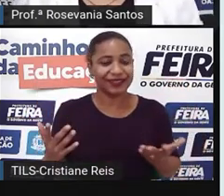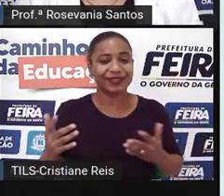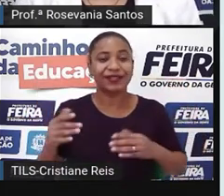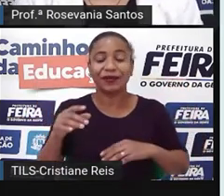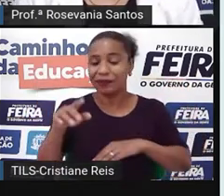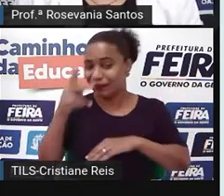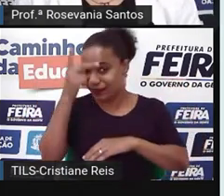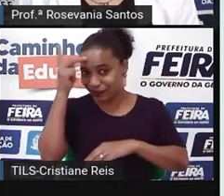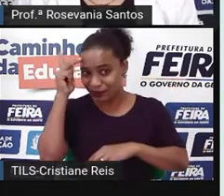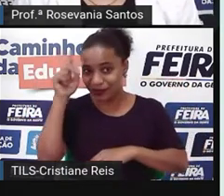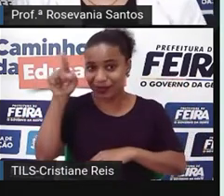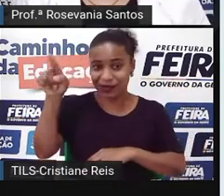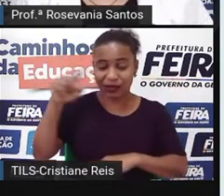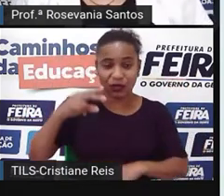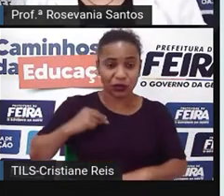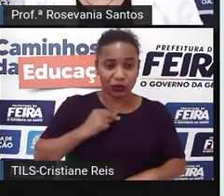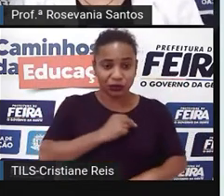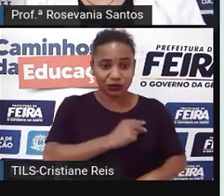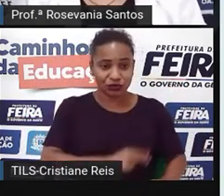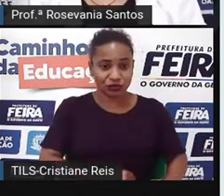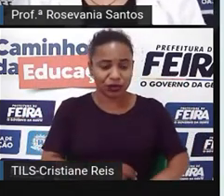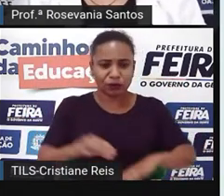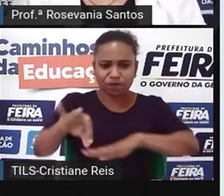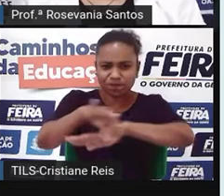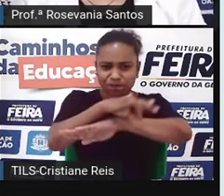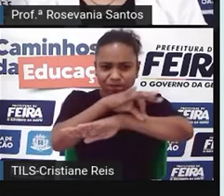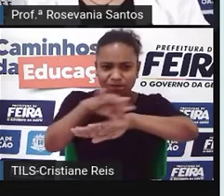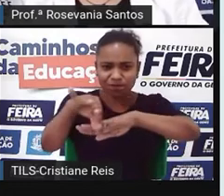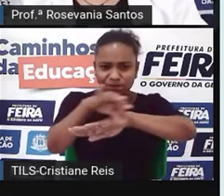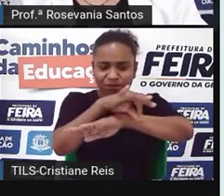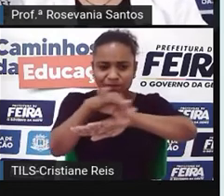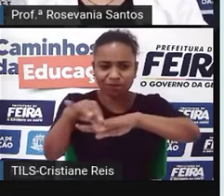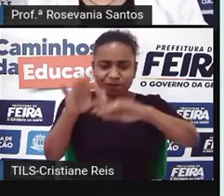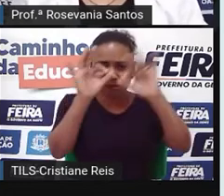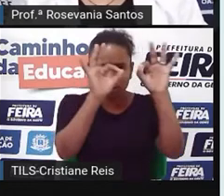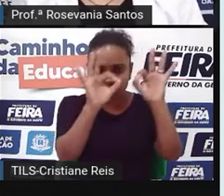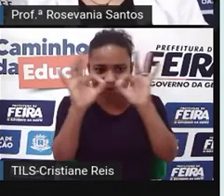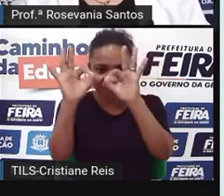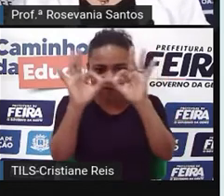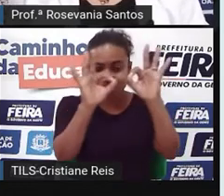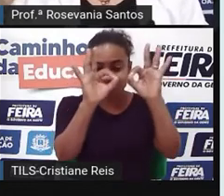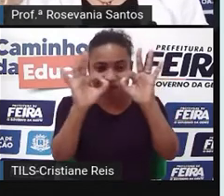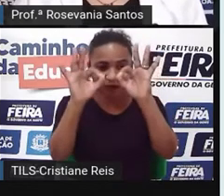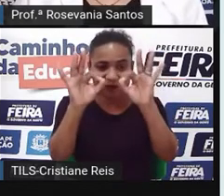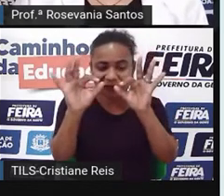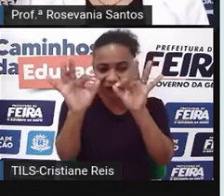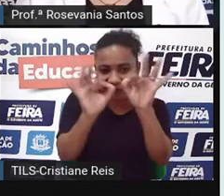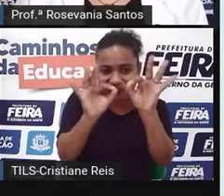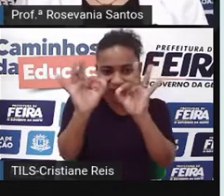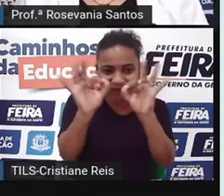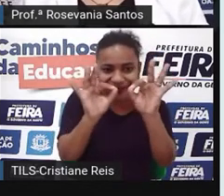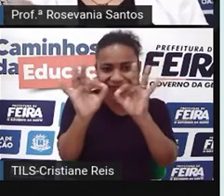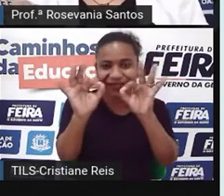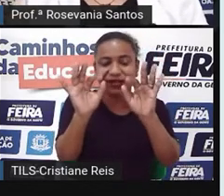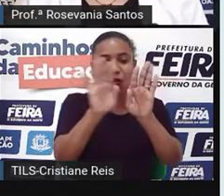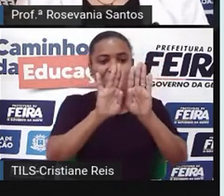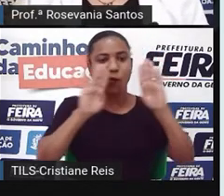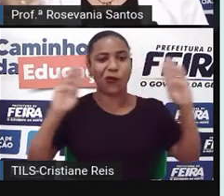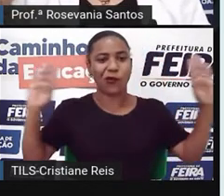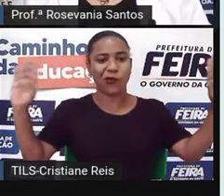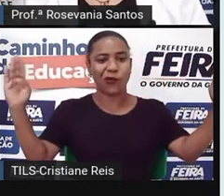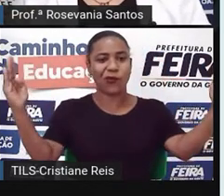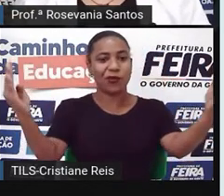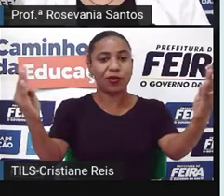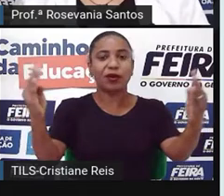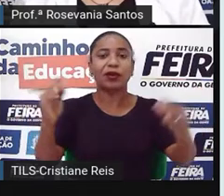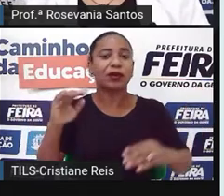chinesa. Diga-se de passagem, ela levou mais de 2 mil anos para se consolidar. Era entrando um governo